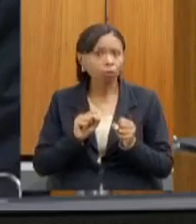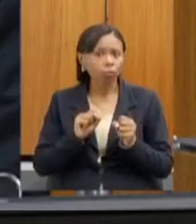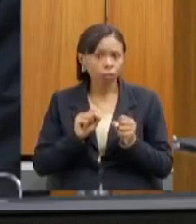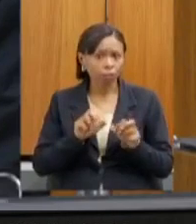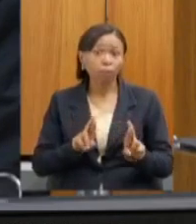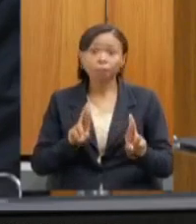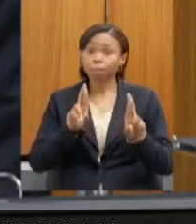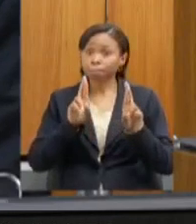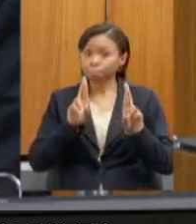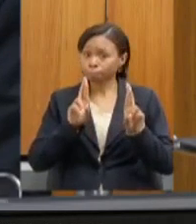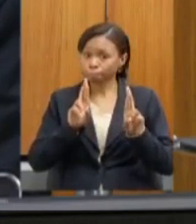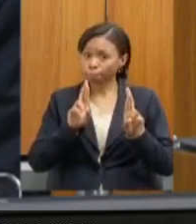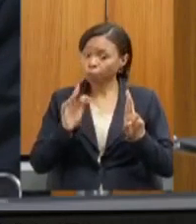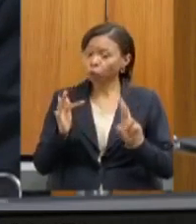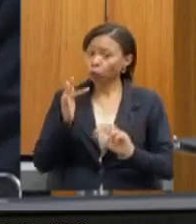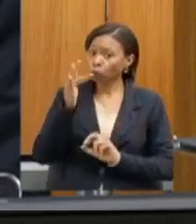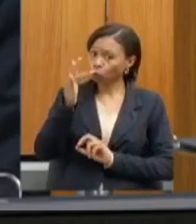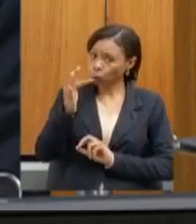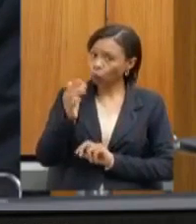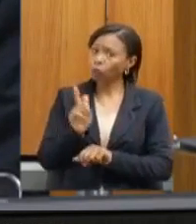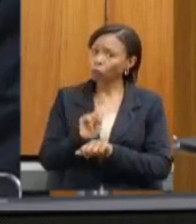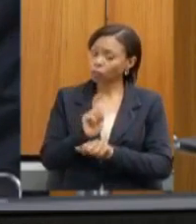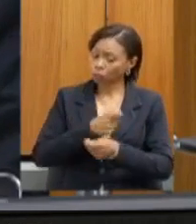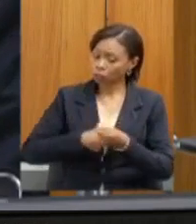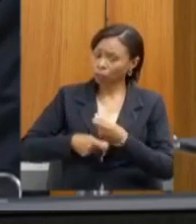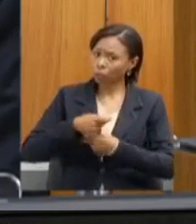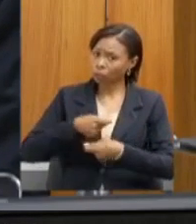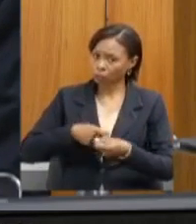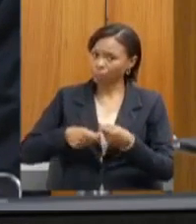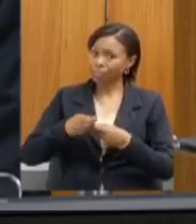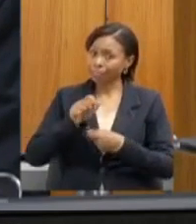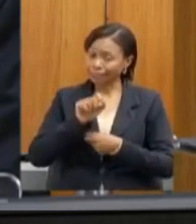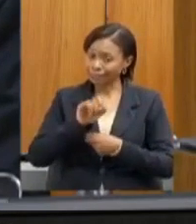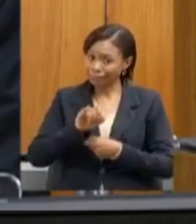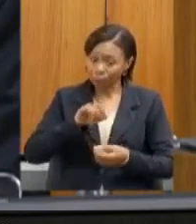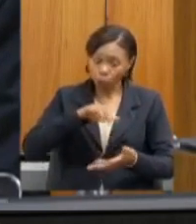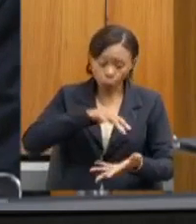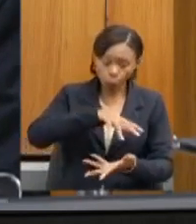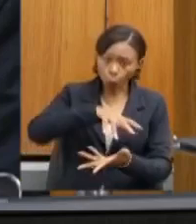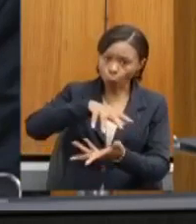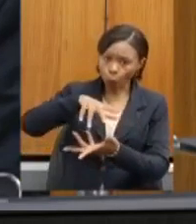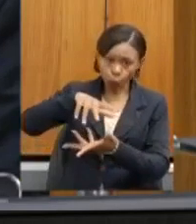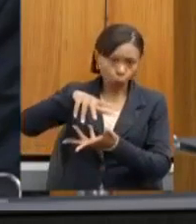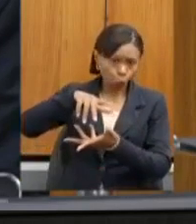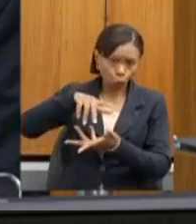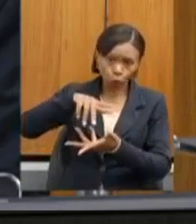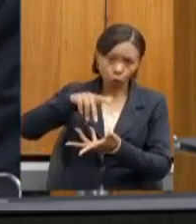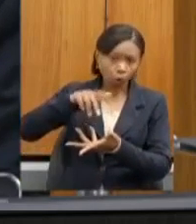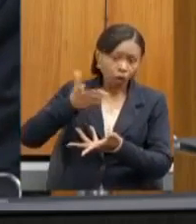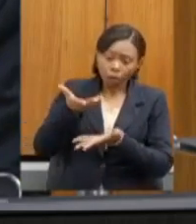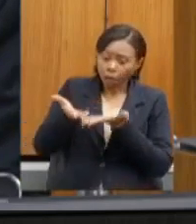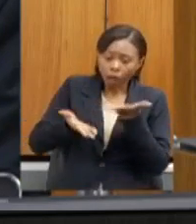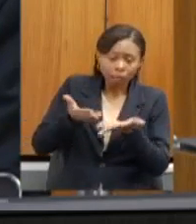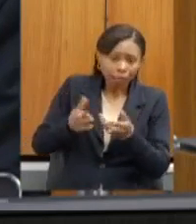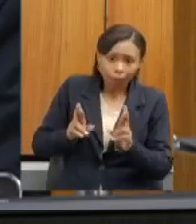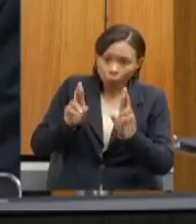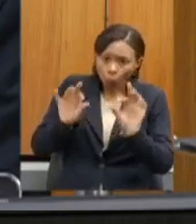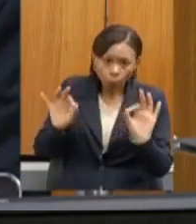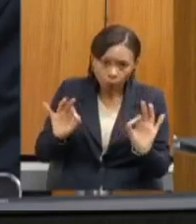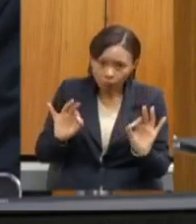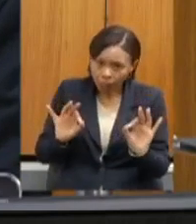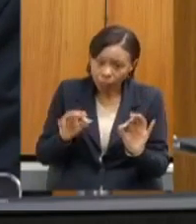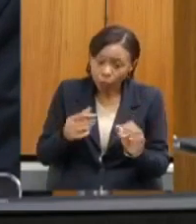da nossa gestão. Se não tratarmos com responsabilidade o mundo como tendo uma saúde única, nós